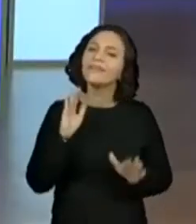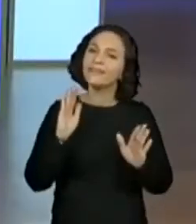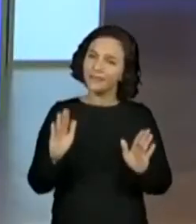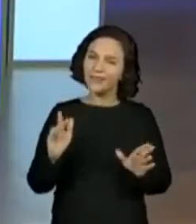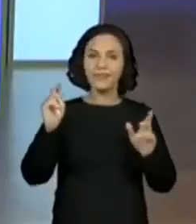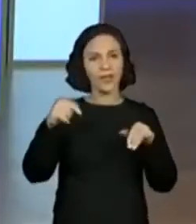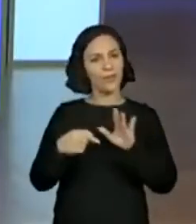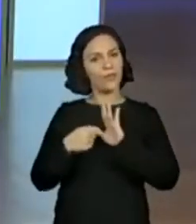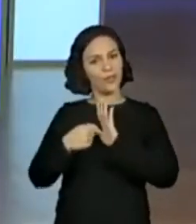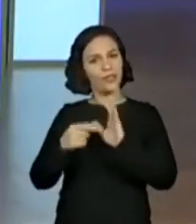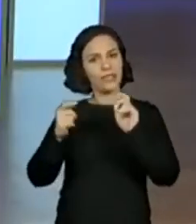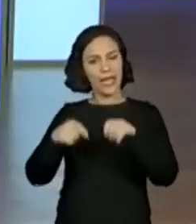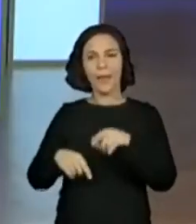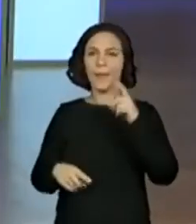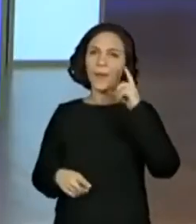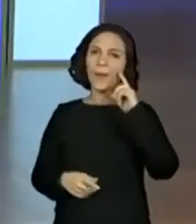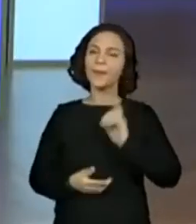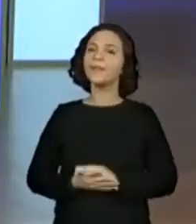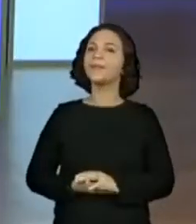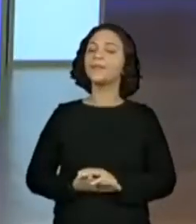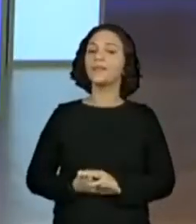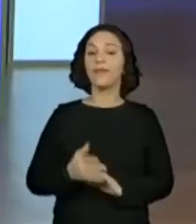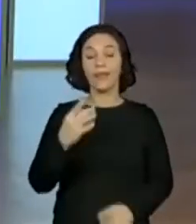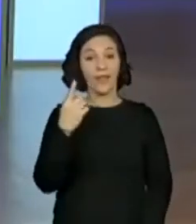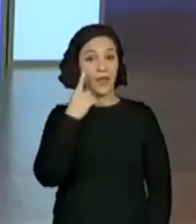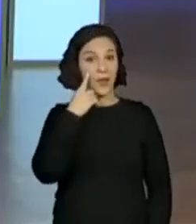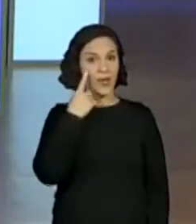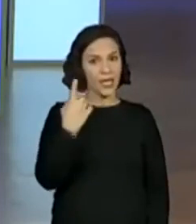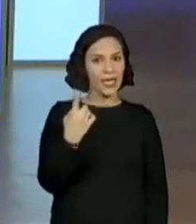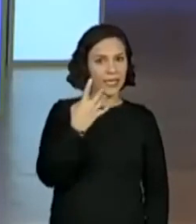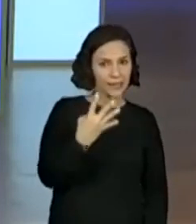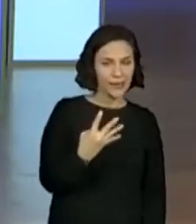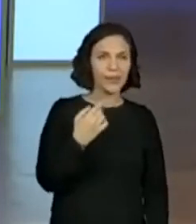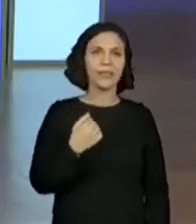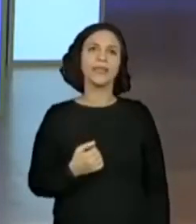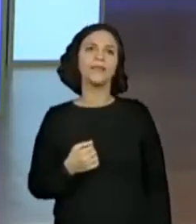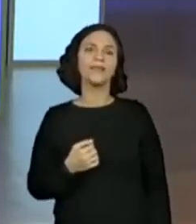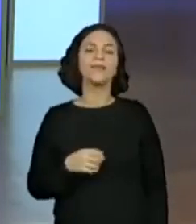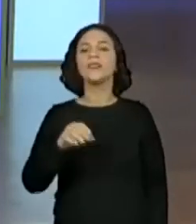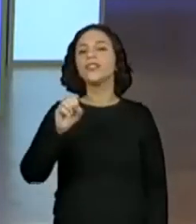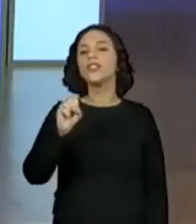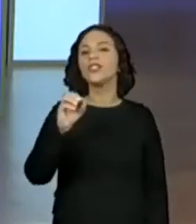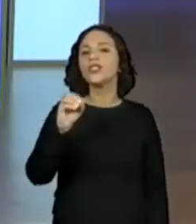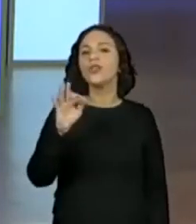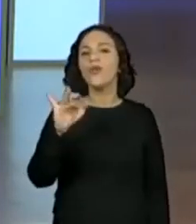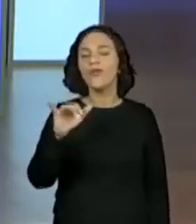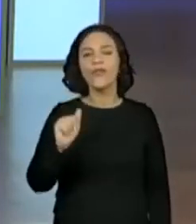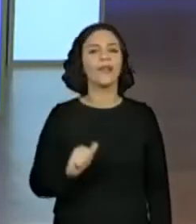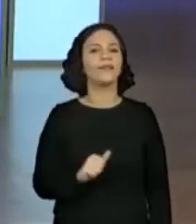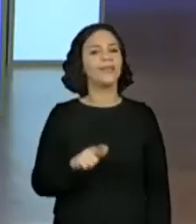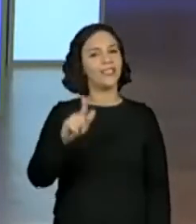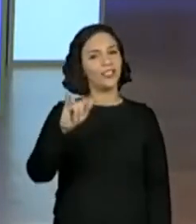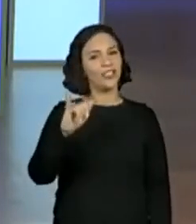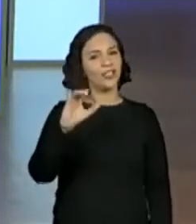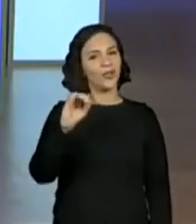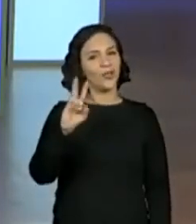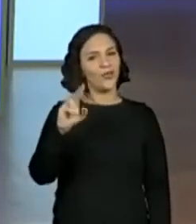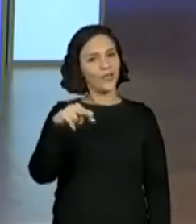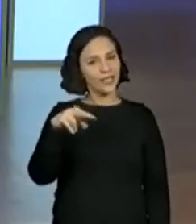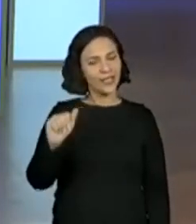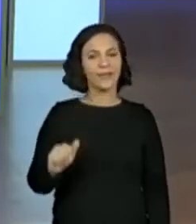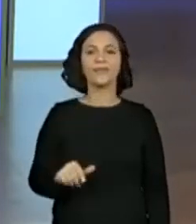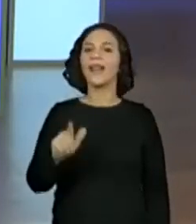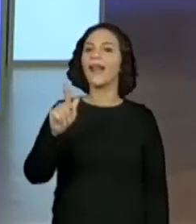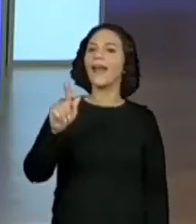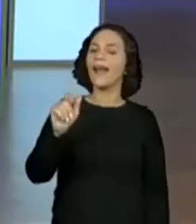representado também. Então, catorze. Vamos ver se aqui tem catorze. Sofia colocando lá, Geovana, Gabriel, Pedro,